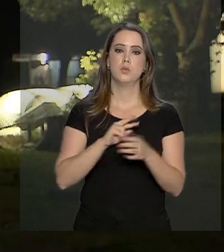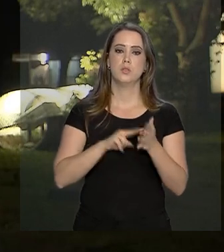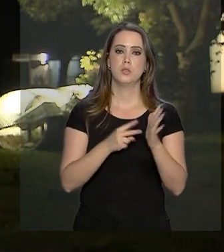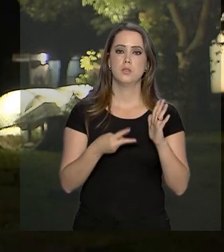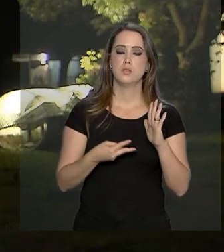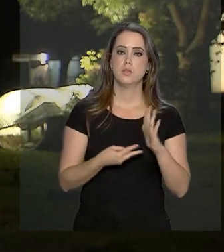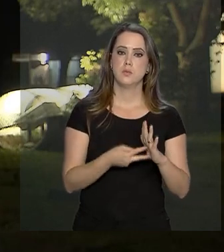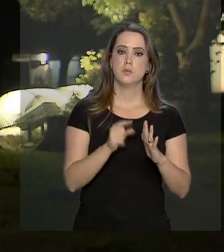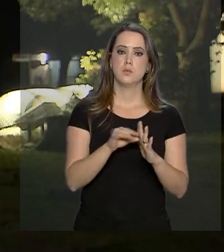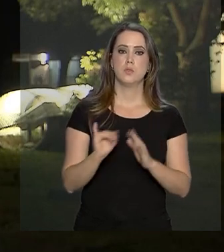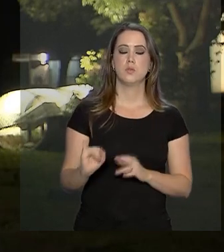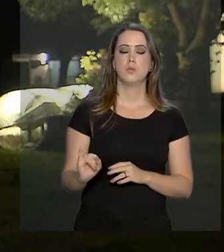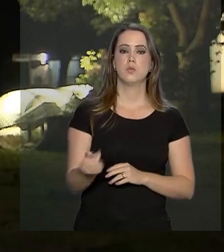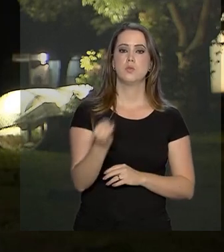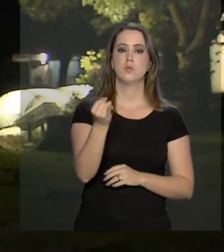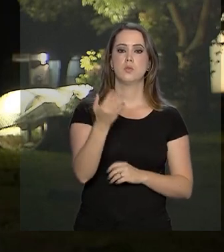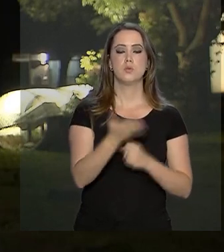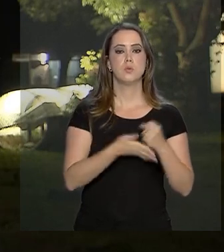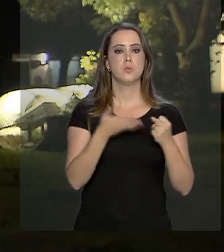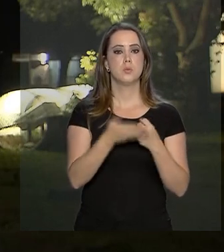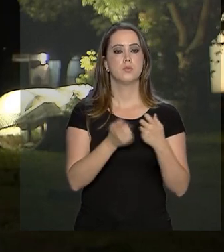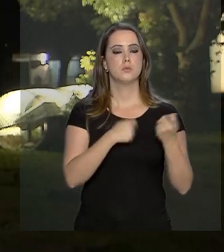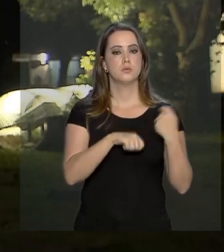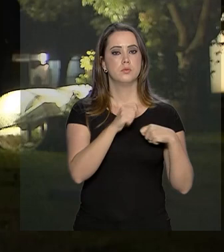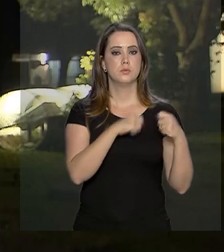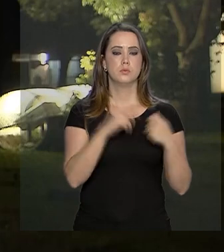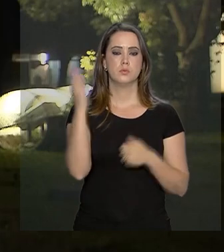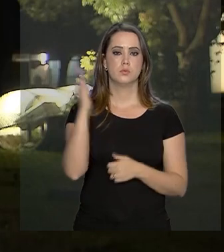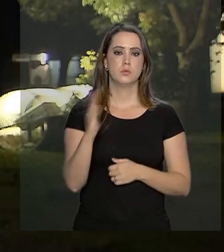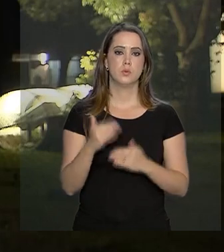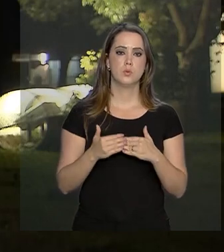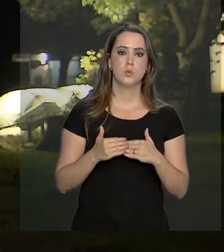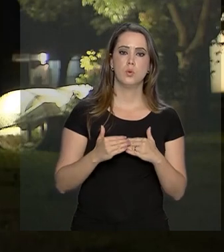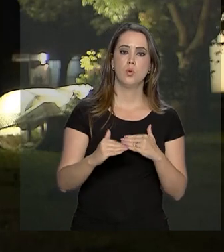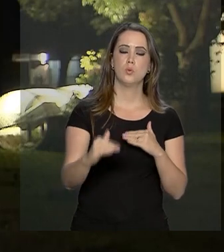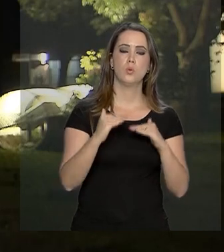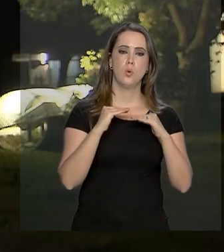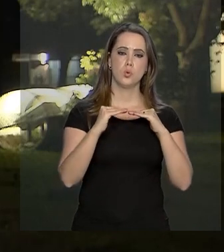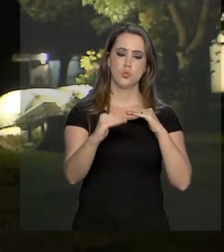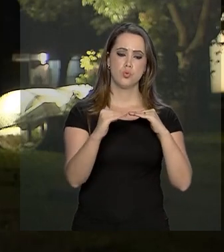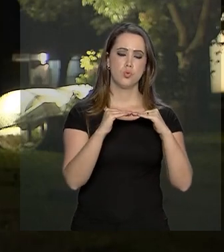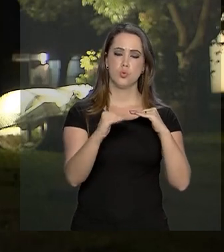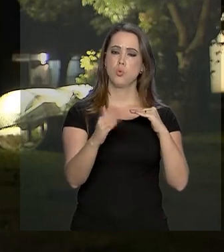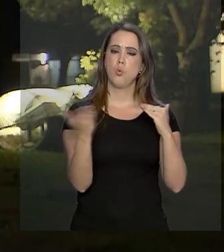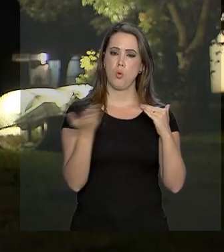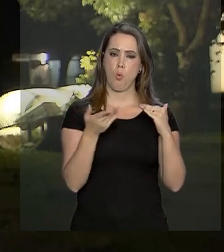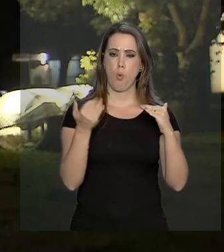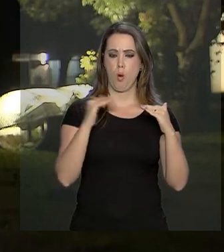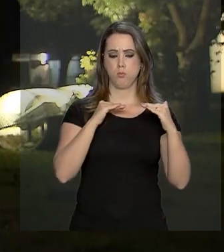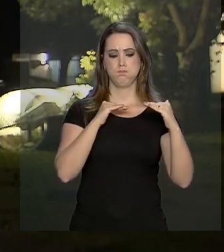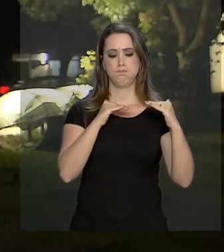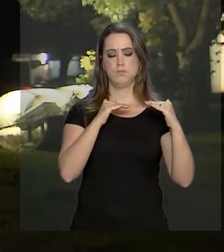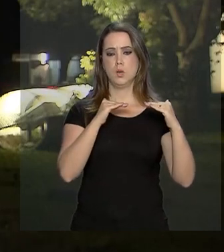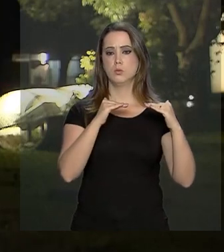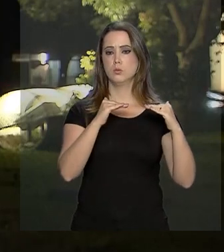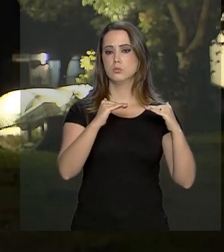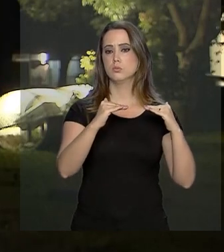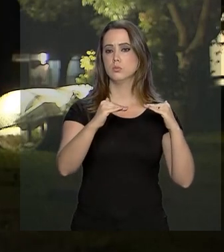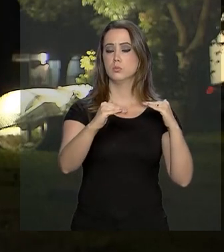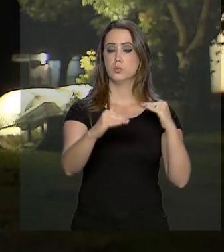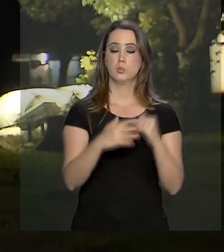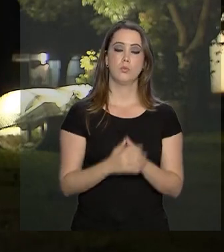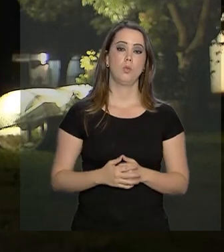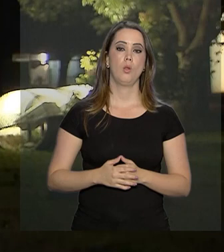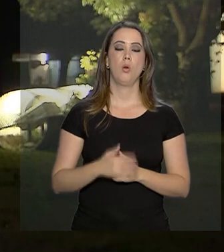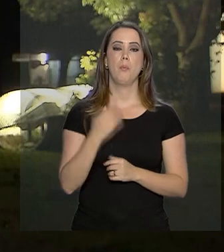que os juros básicos da economia brasileira foram mantidas, então, no patamar atual. Em nota divulgada pelo